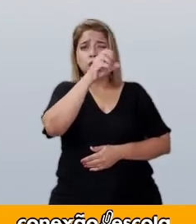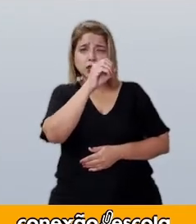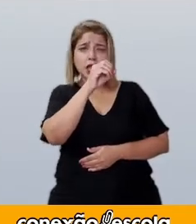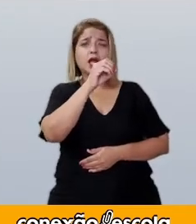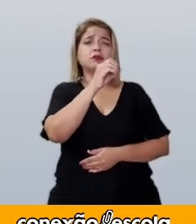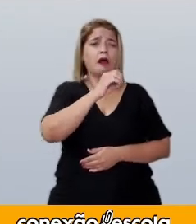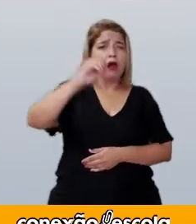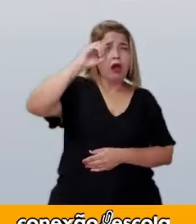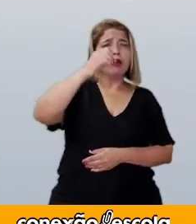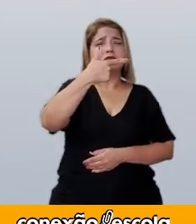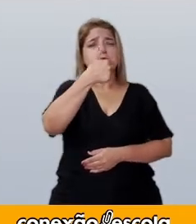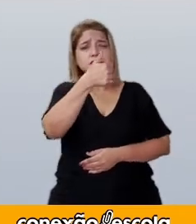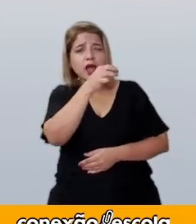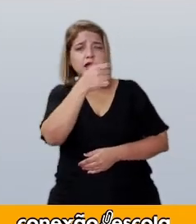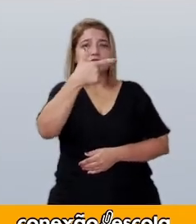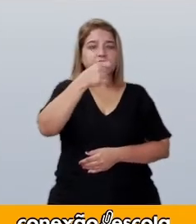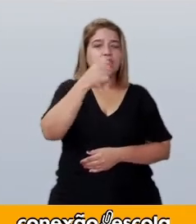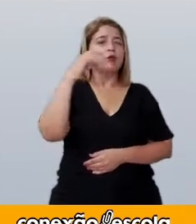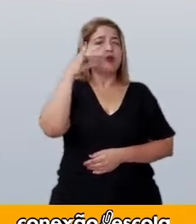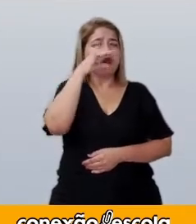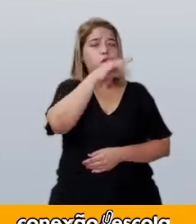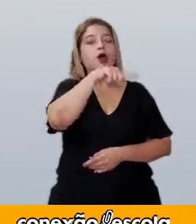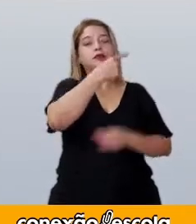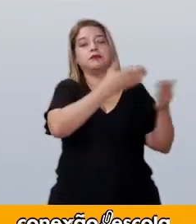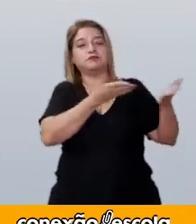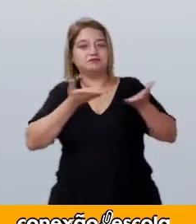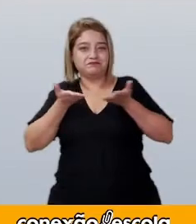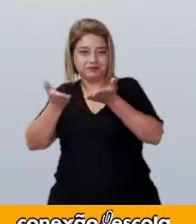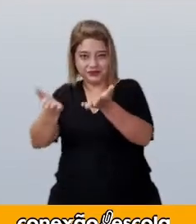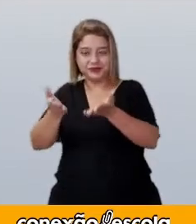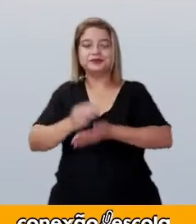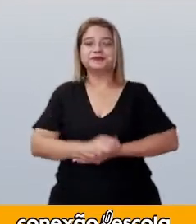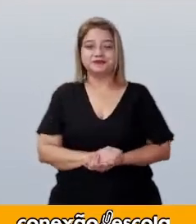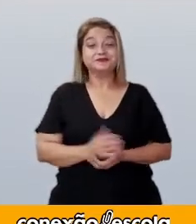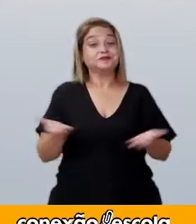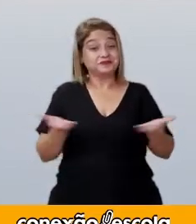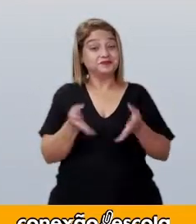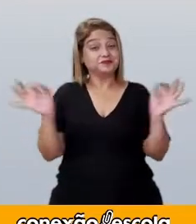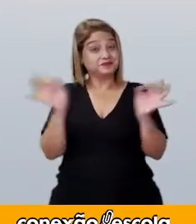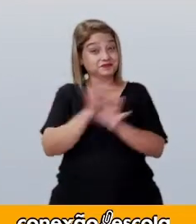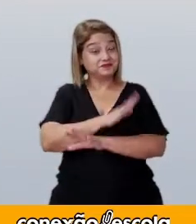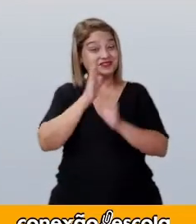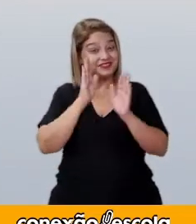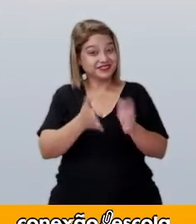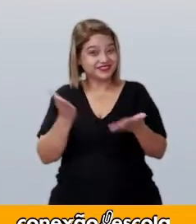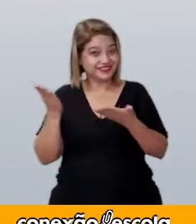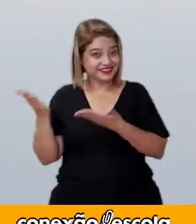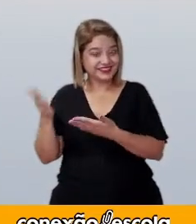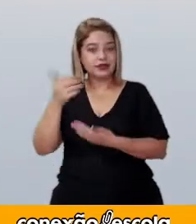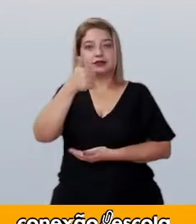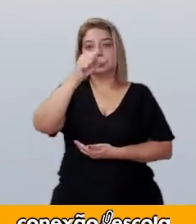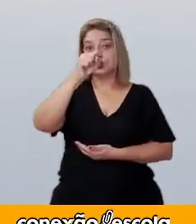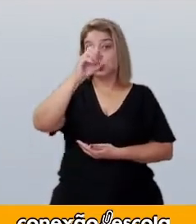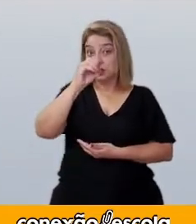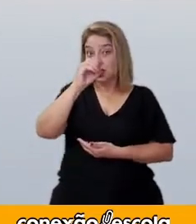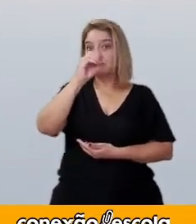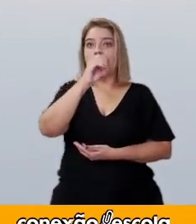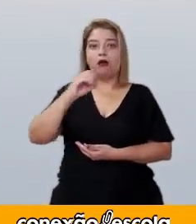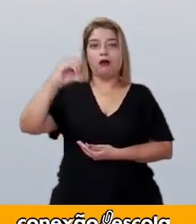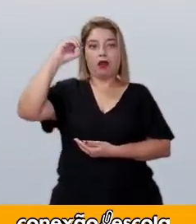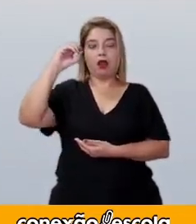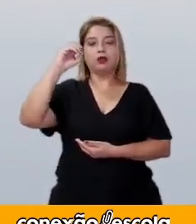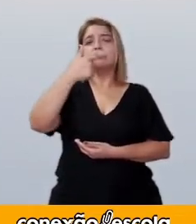10, 15 minutos. Eu volto para dizer para vocês. Bolo pronto. Forno 180 graus durante